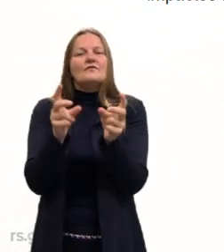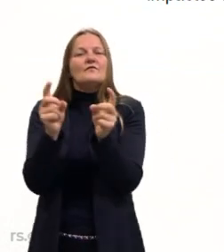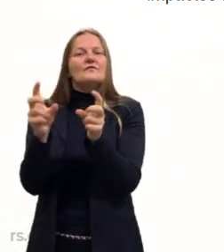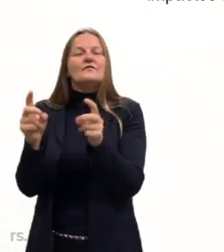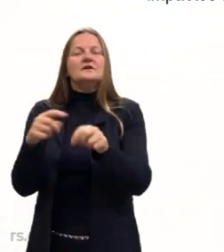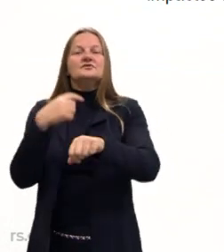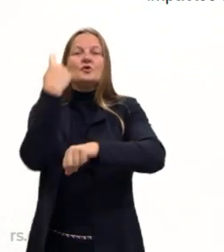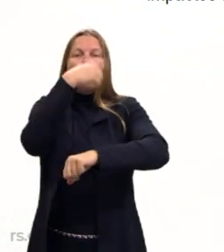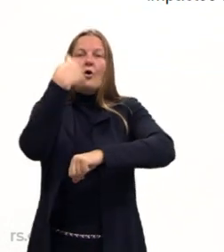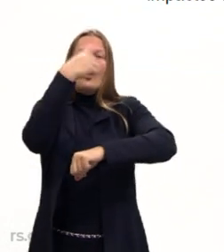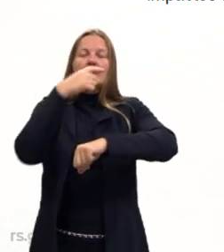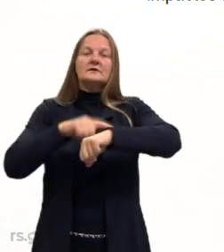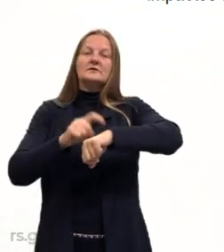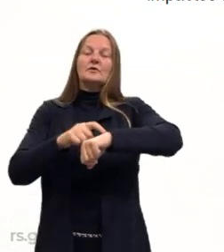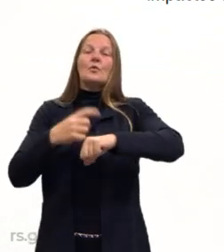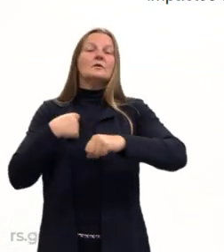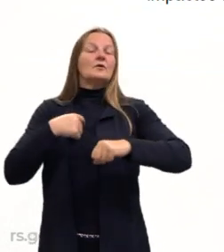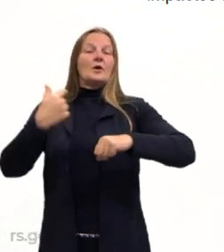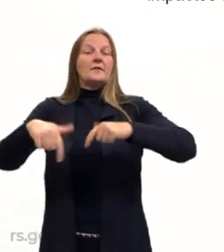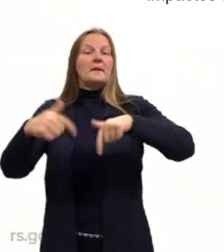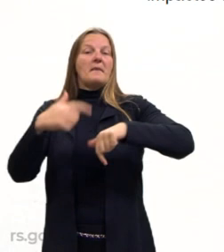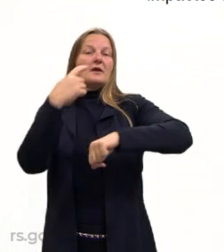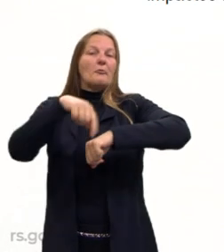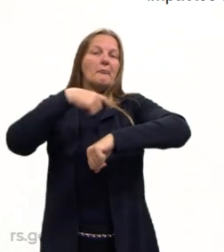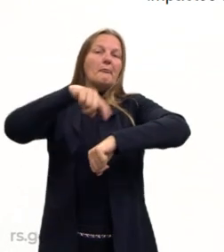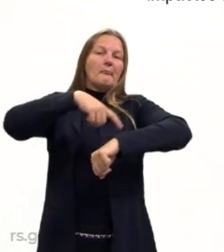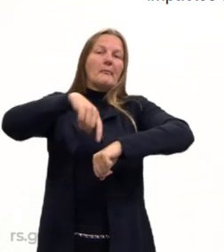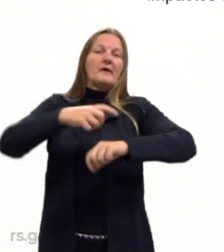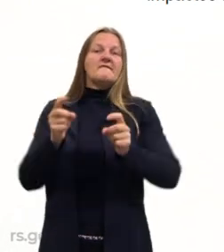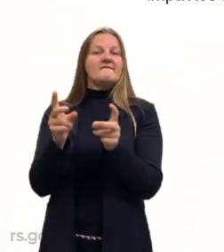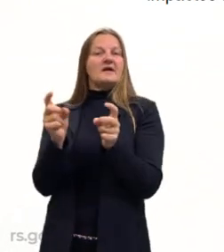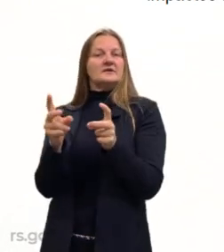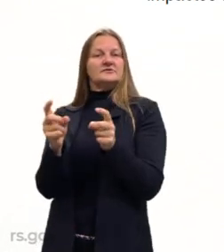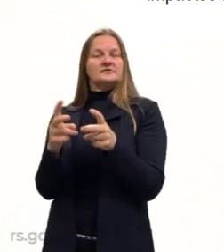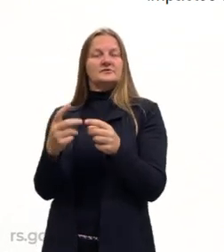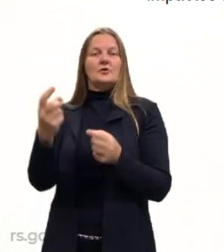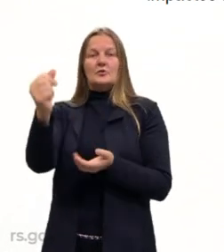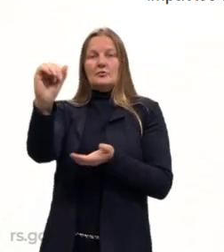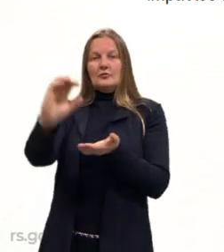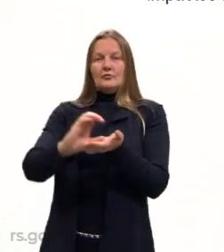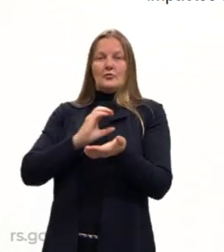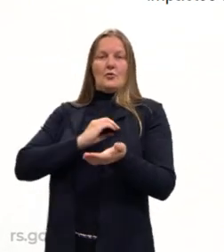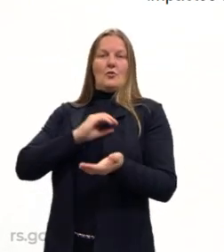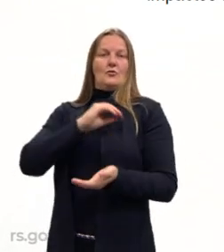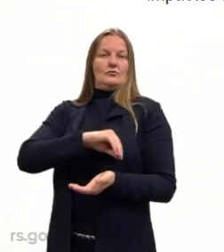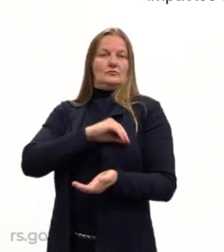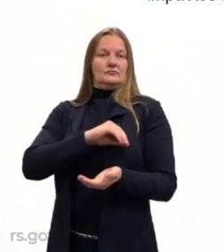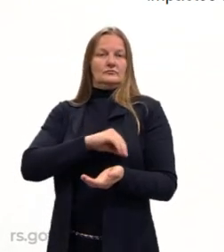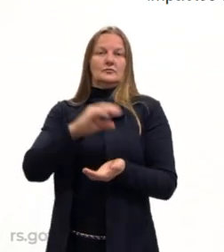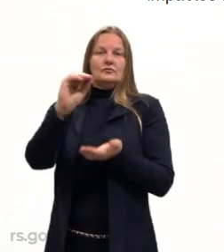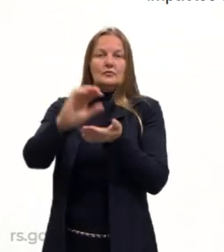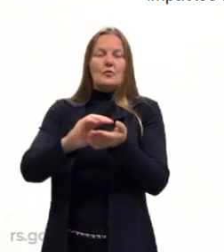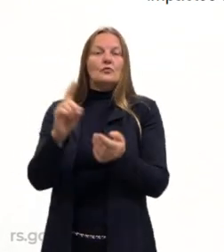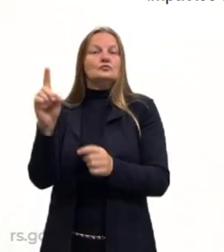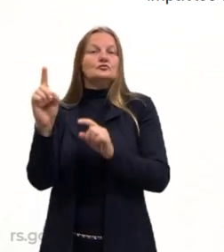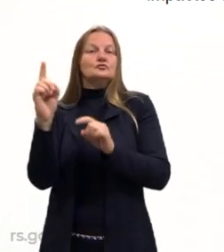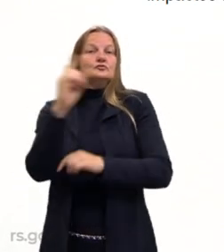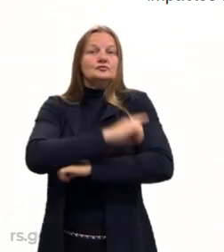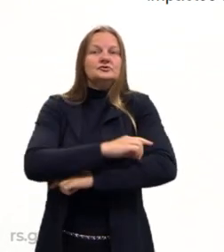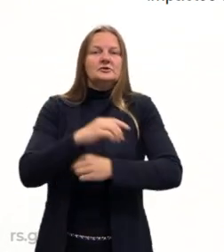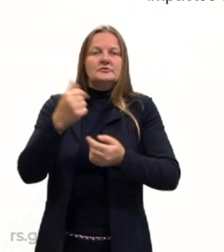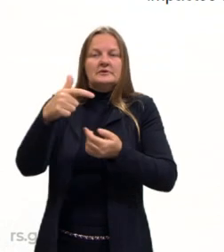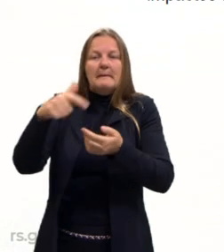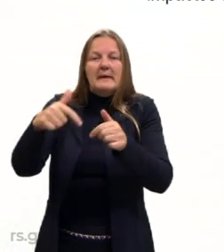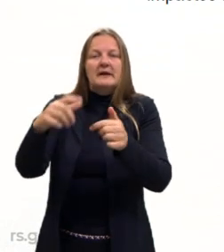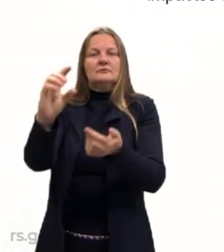horas aí do seu dia para receber um dinheiro no final do mês ou no final do dia. Então, é essa galera aí